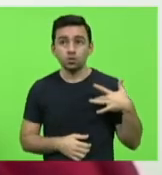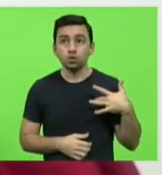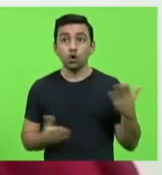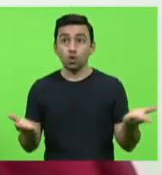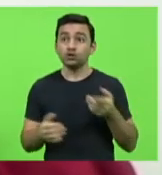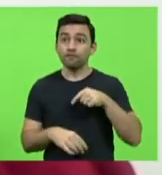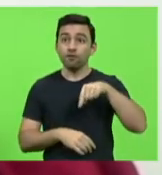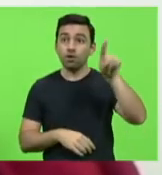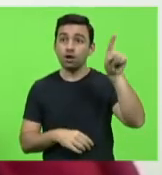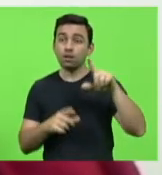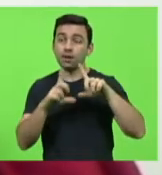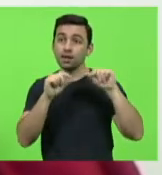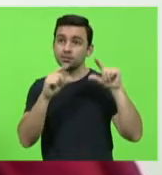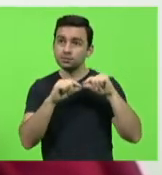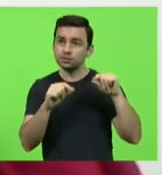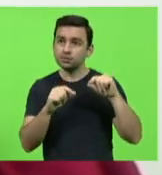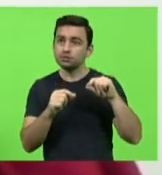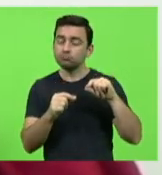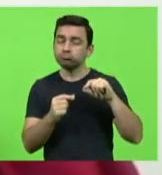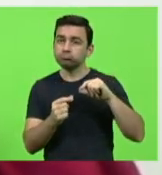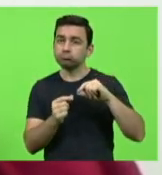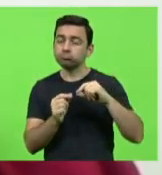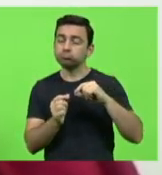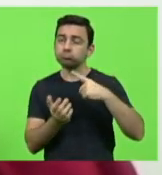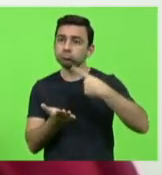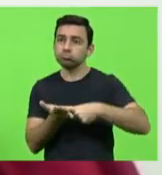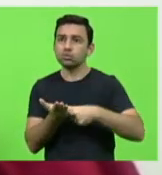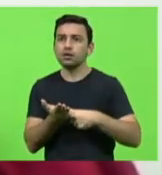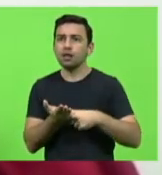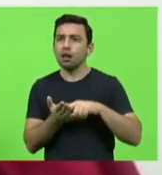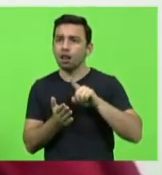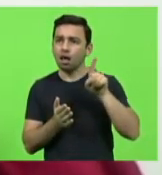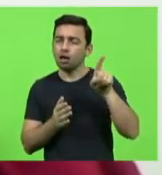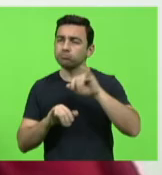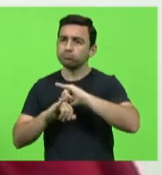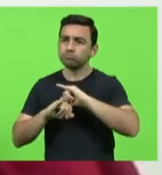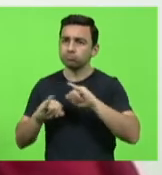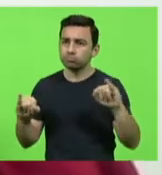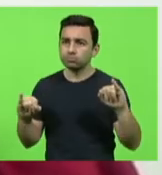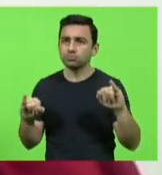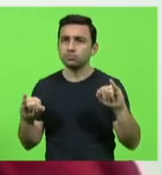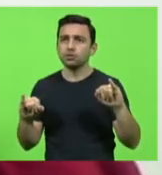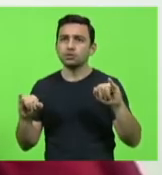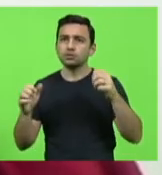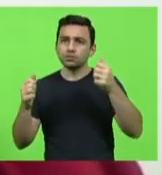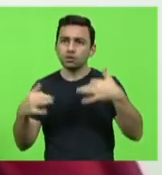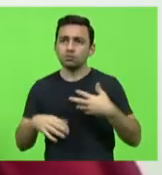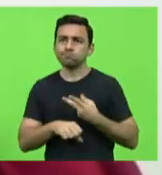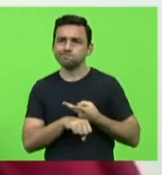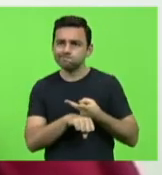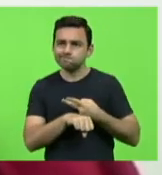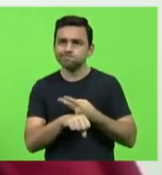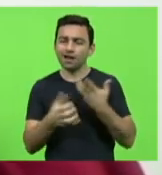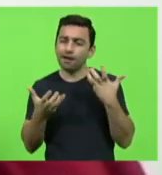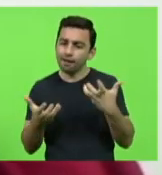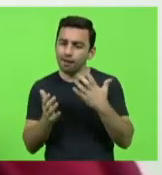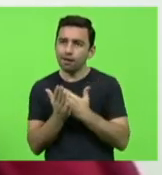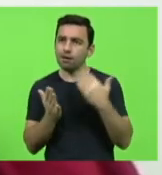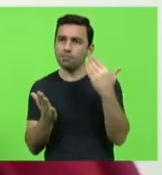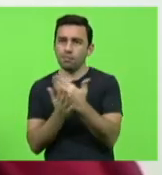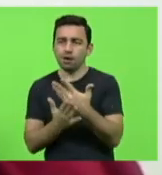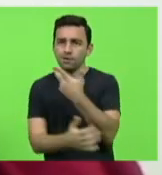em Brasília em agenda e ele se manifestou em relação à busca de mais vacinas